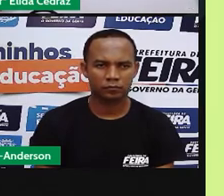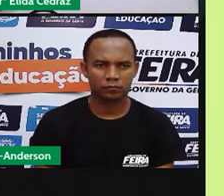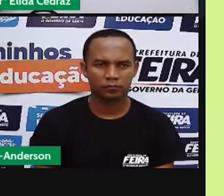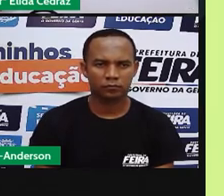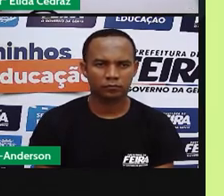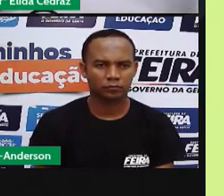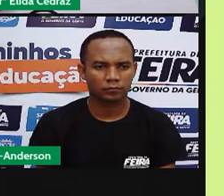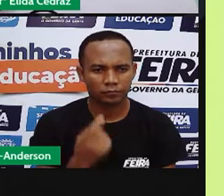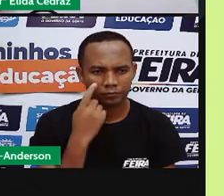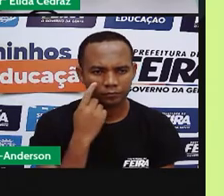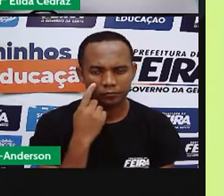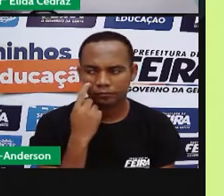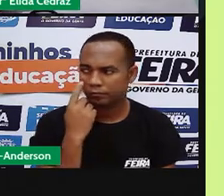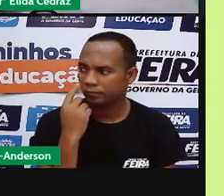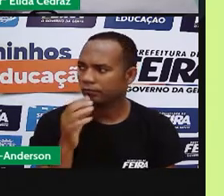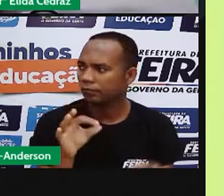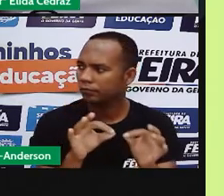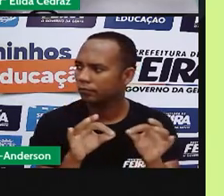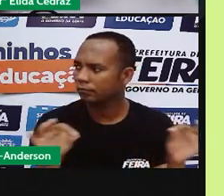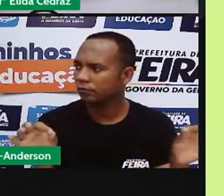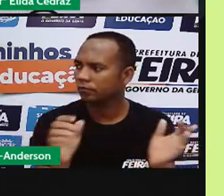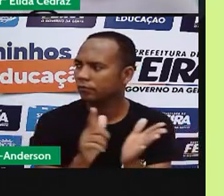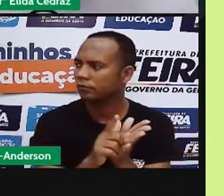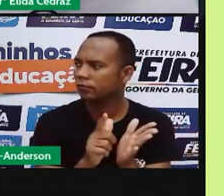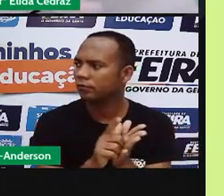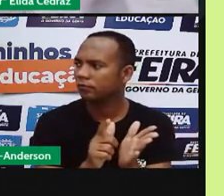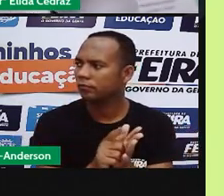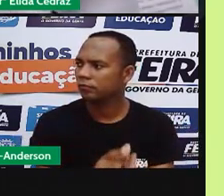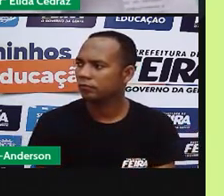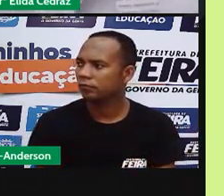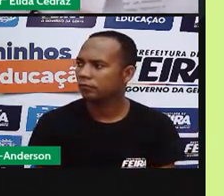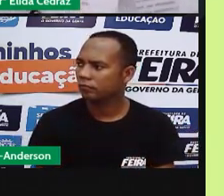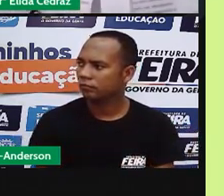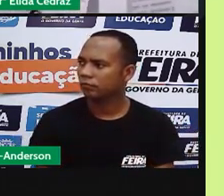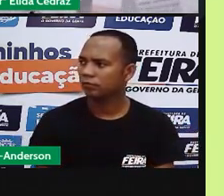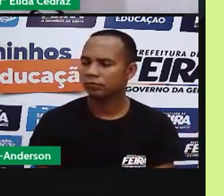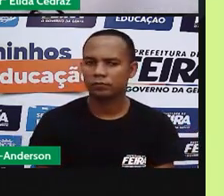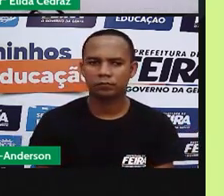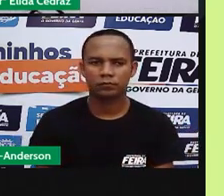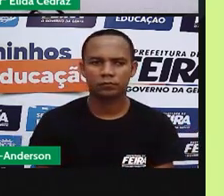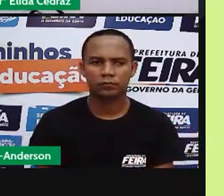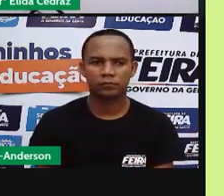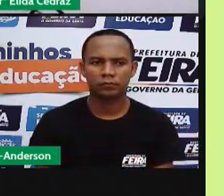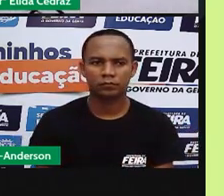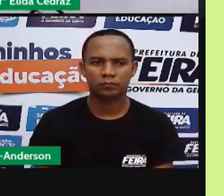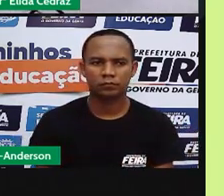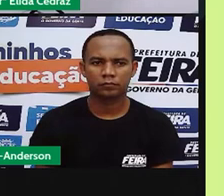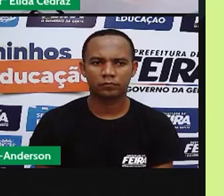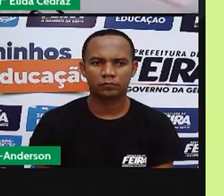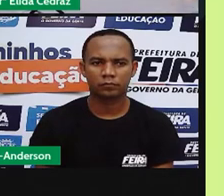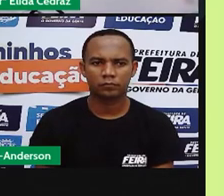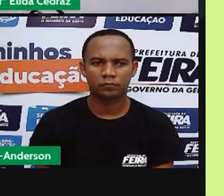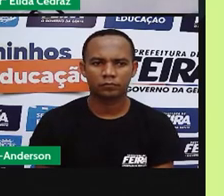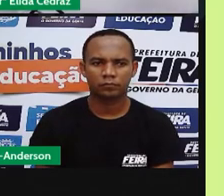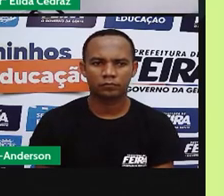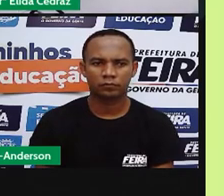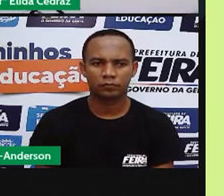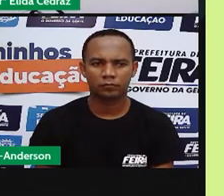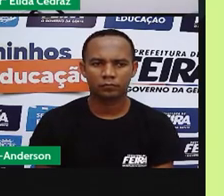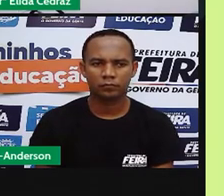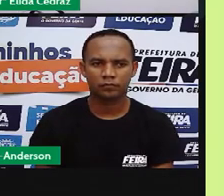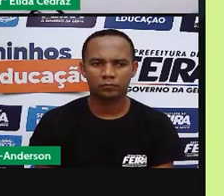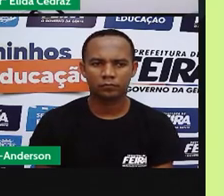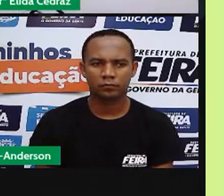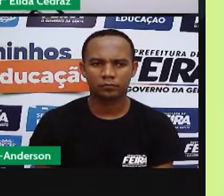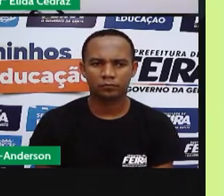passar. Assim, as minhas tirinhas de papel branco, ó, a Pró reciclou, tá vendo? A Pró tinha esse papel usado e eu vou